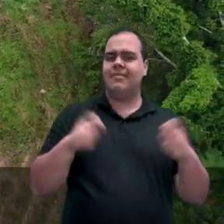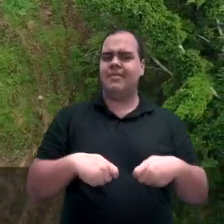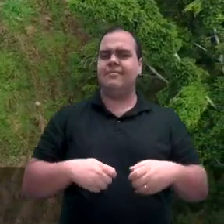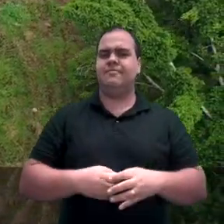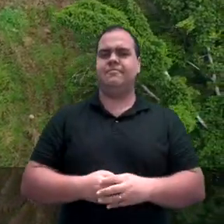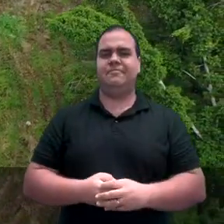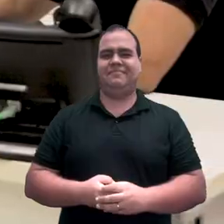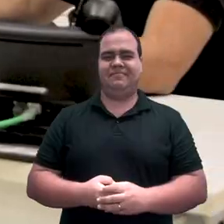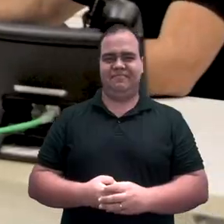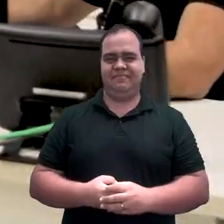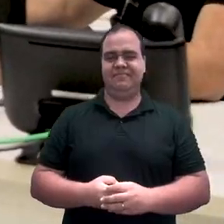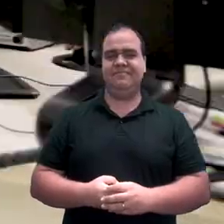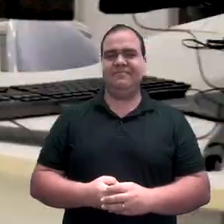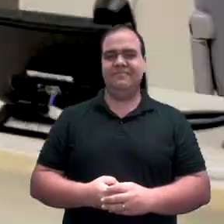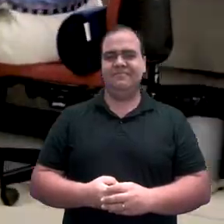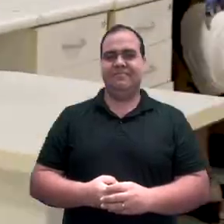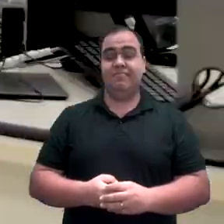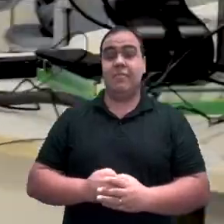isoladas.